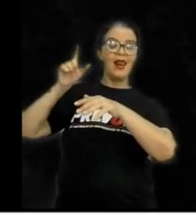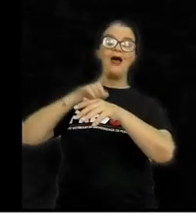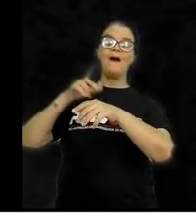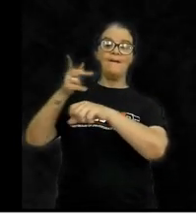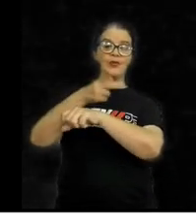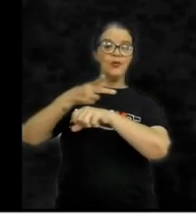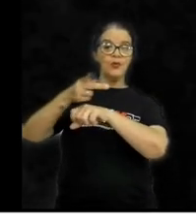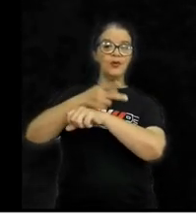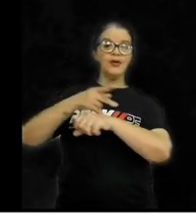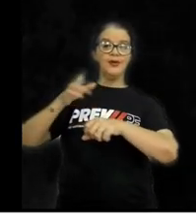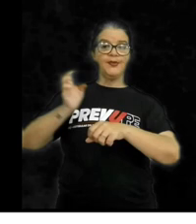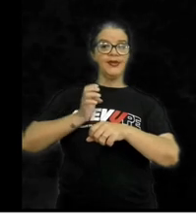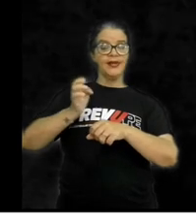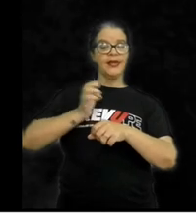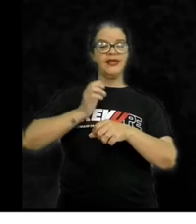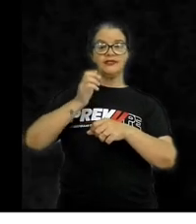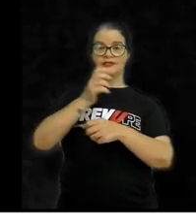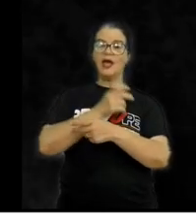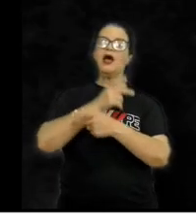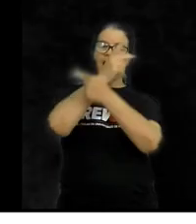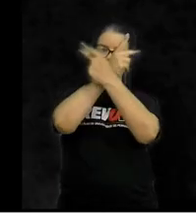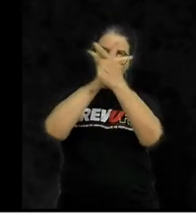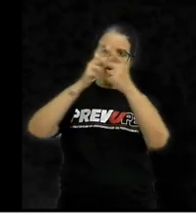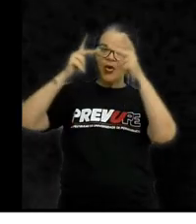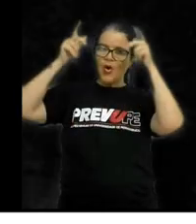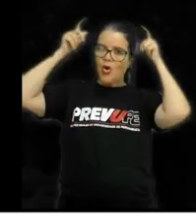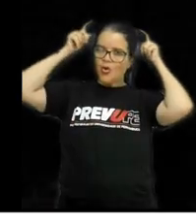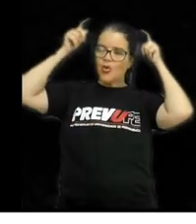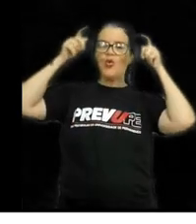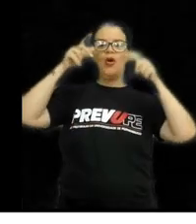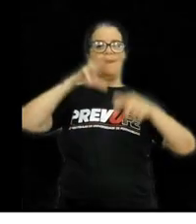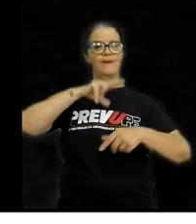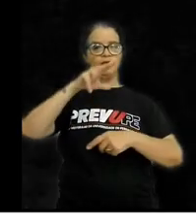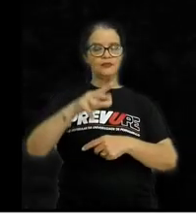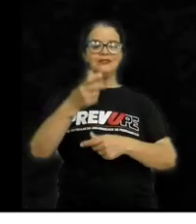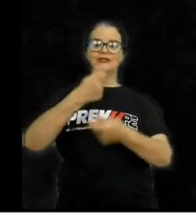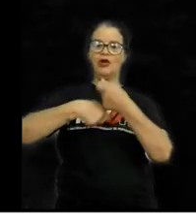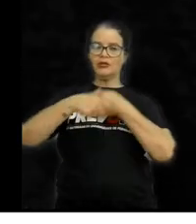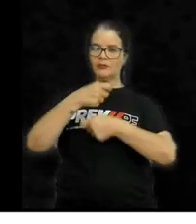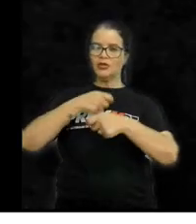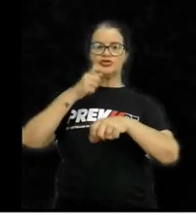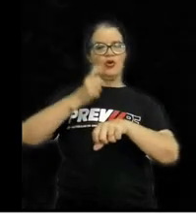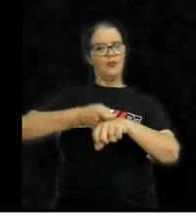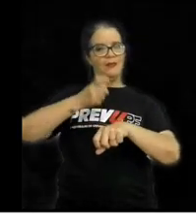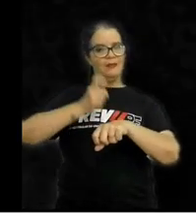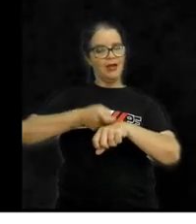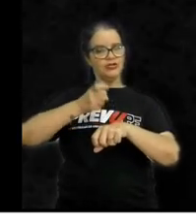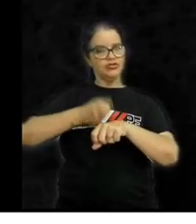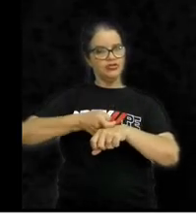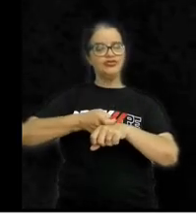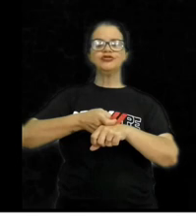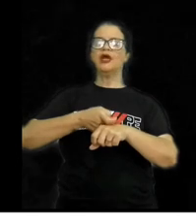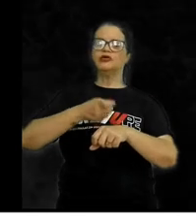riqueza. A coroa portuguesa, a fim de impor uma administração mais rígida